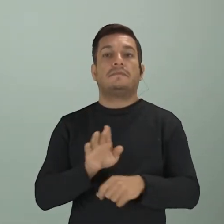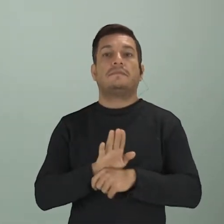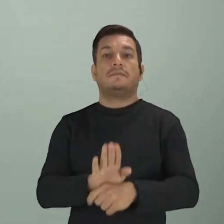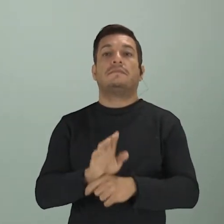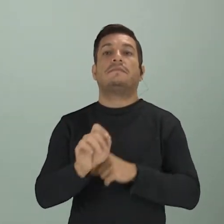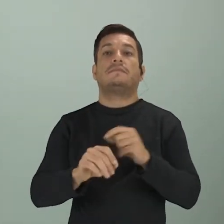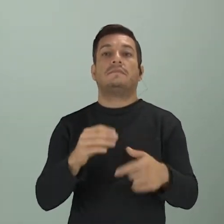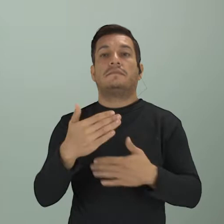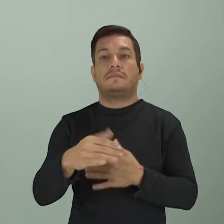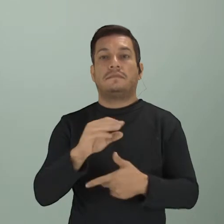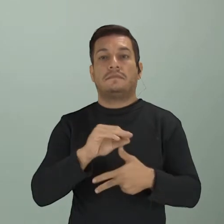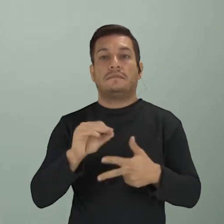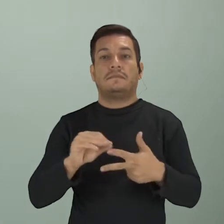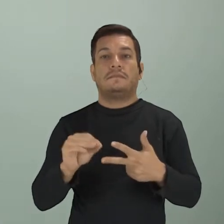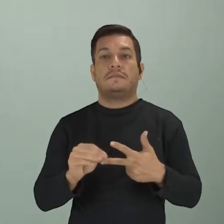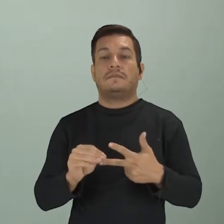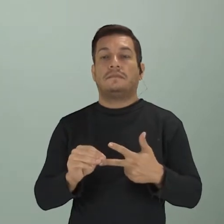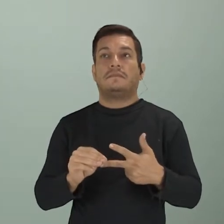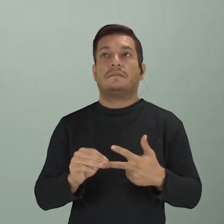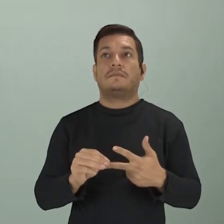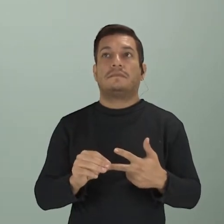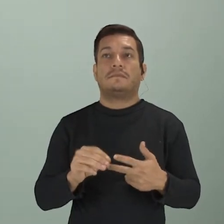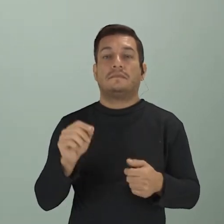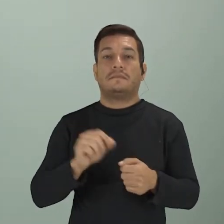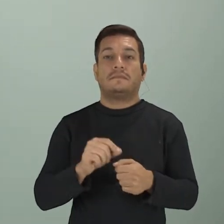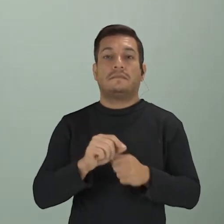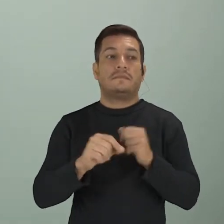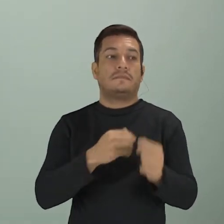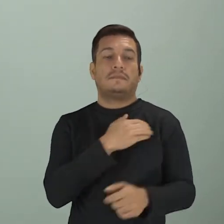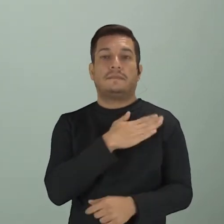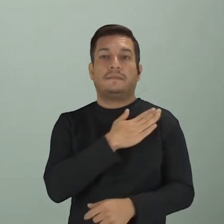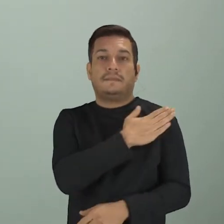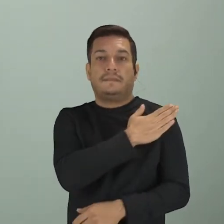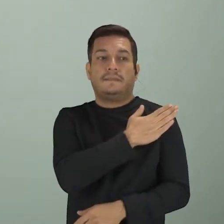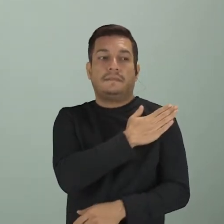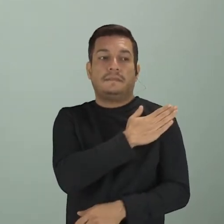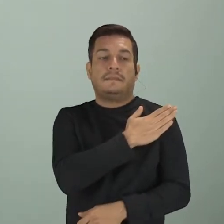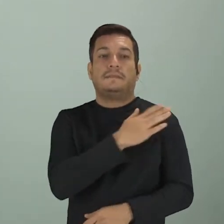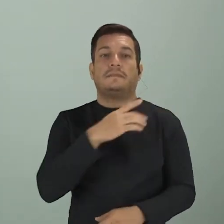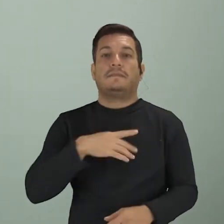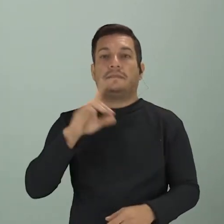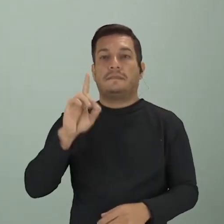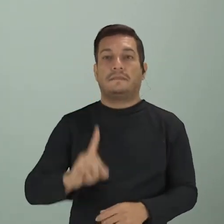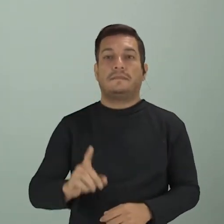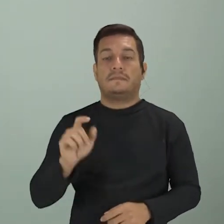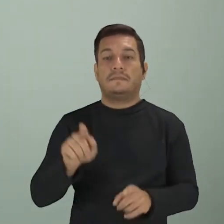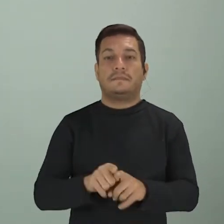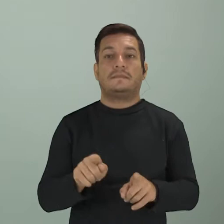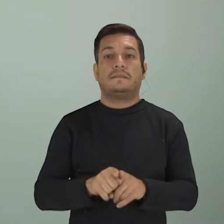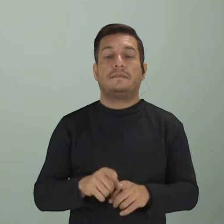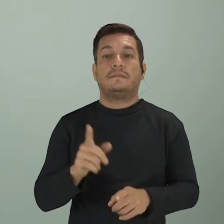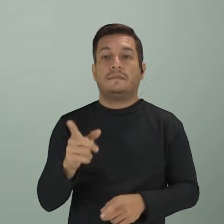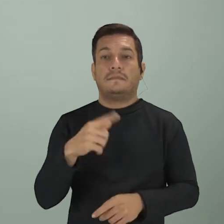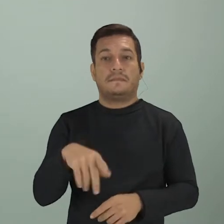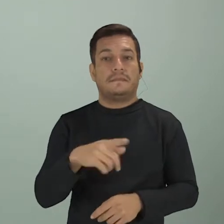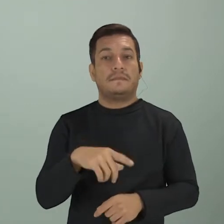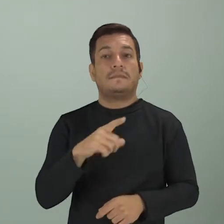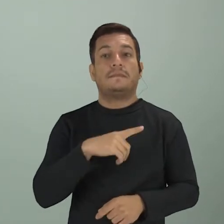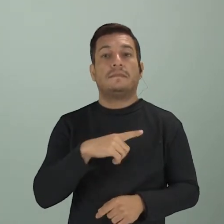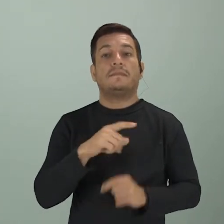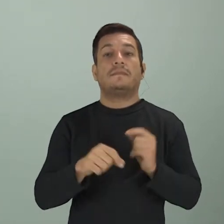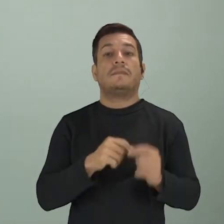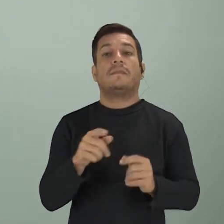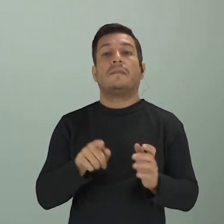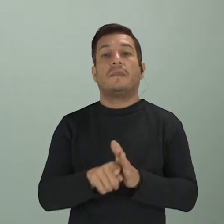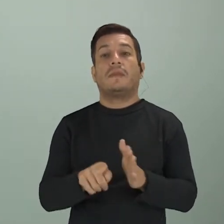aí na prova do Enem, né? Quando nós formos falar de racismo, direitos civis e também que ajude vocês em alguma